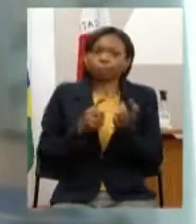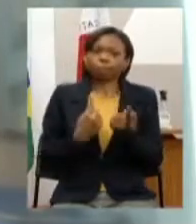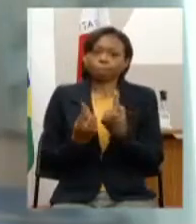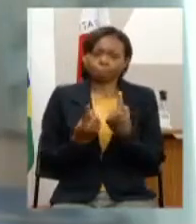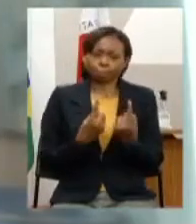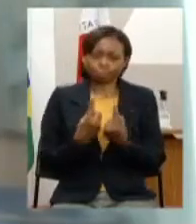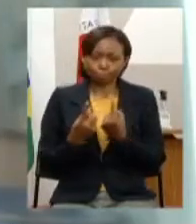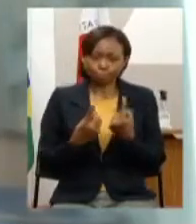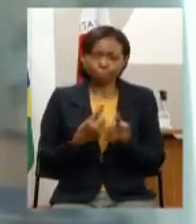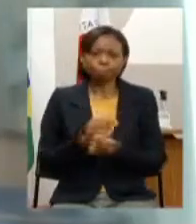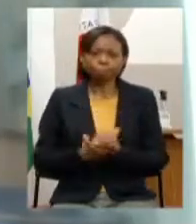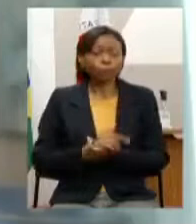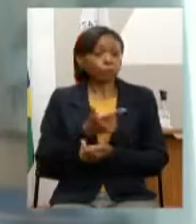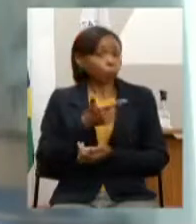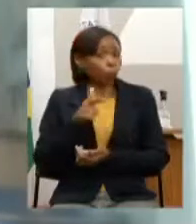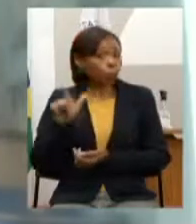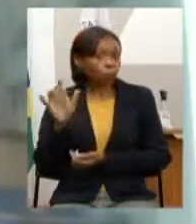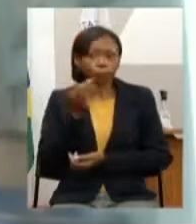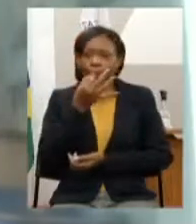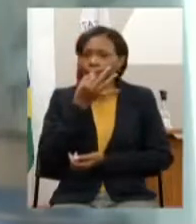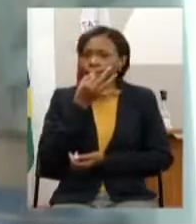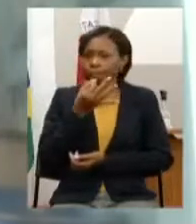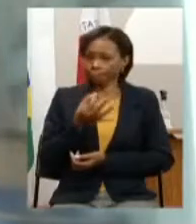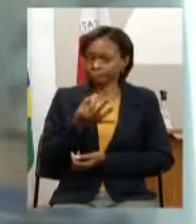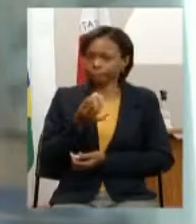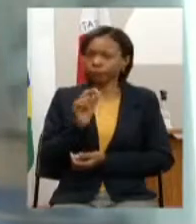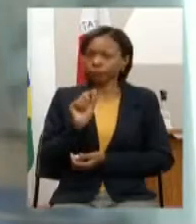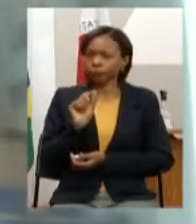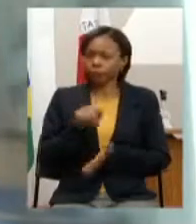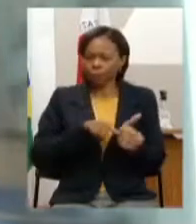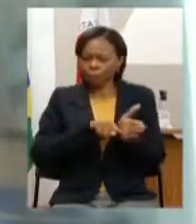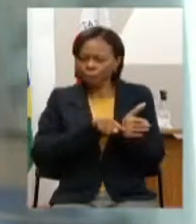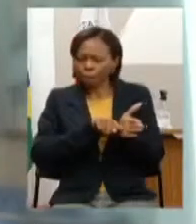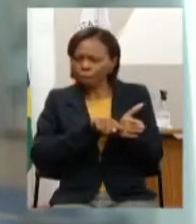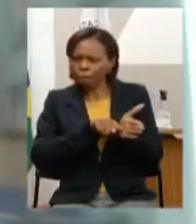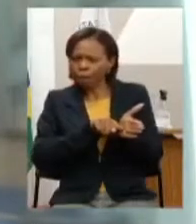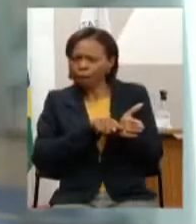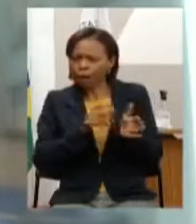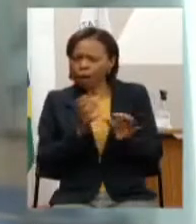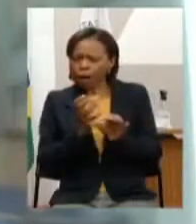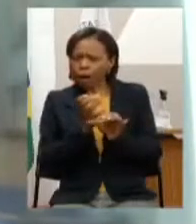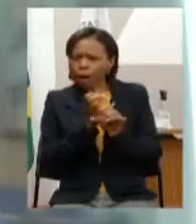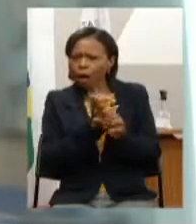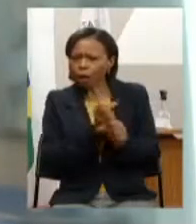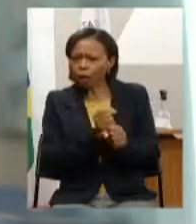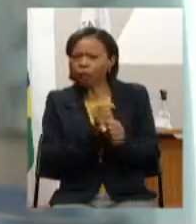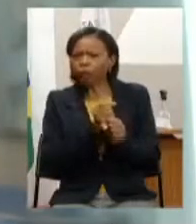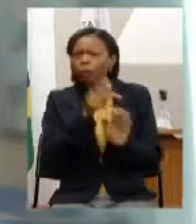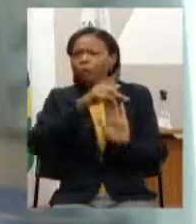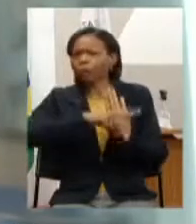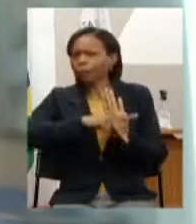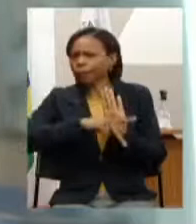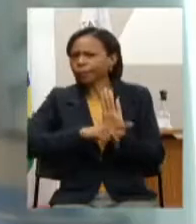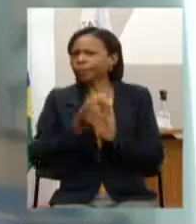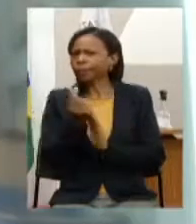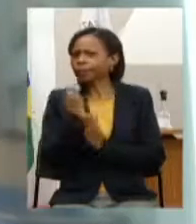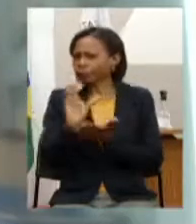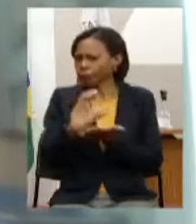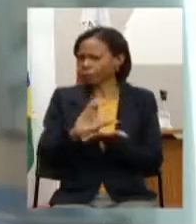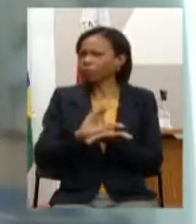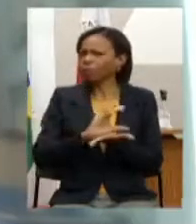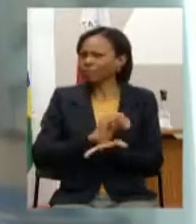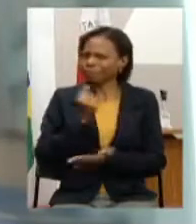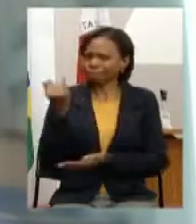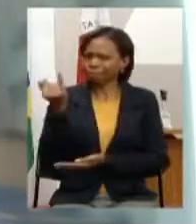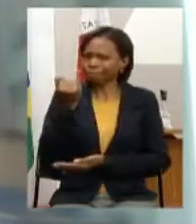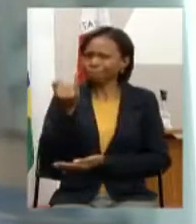uma outra sugestão é o levantamento dos projetos de investimento de altíssima importância que